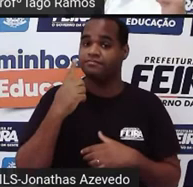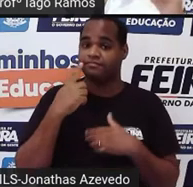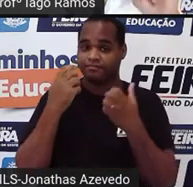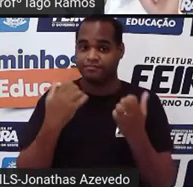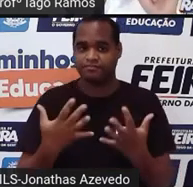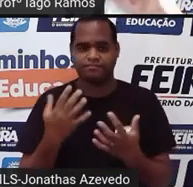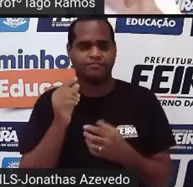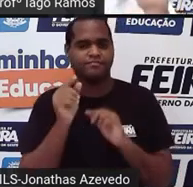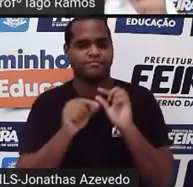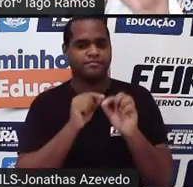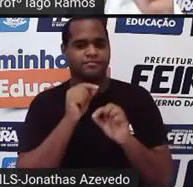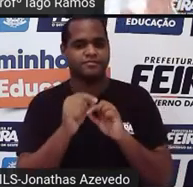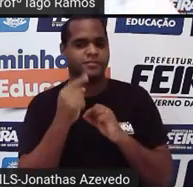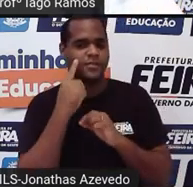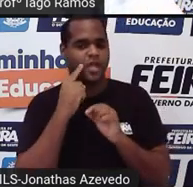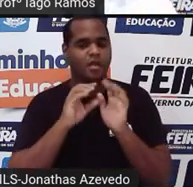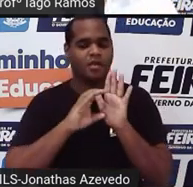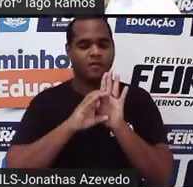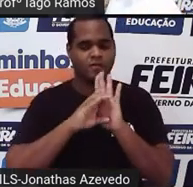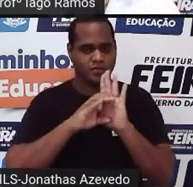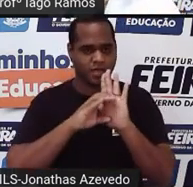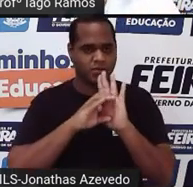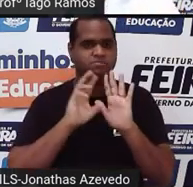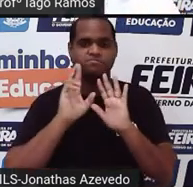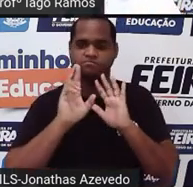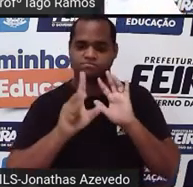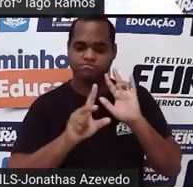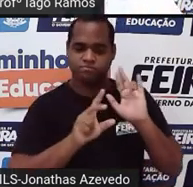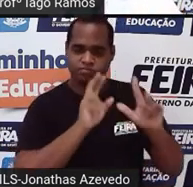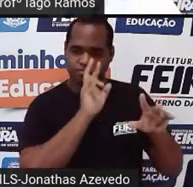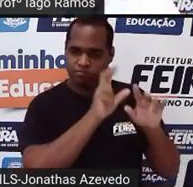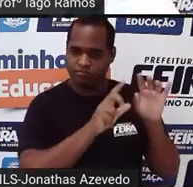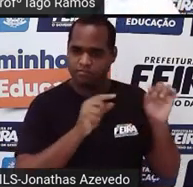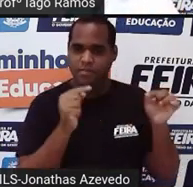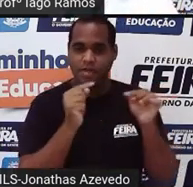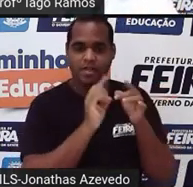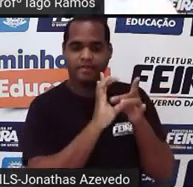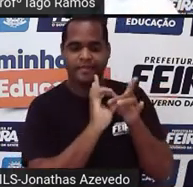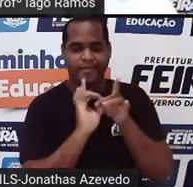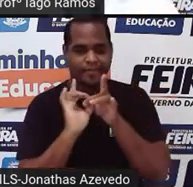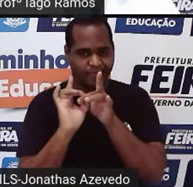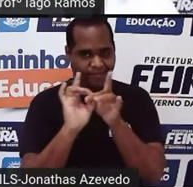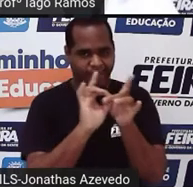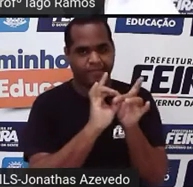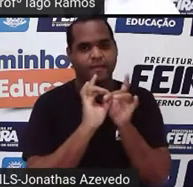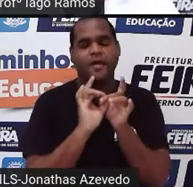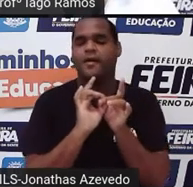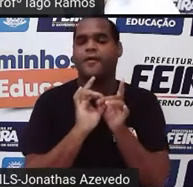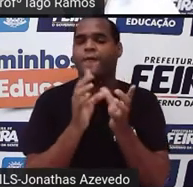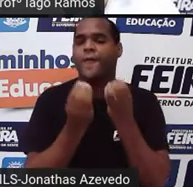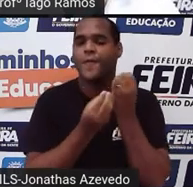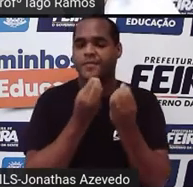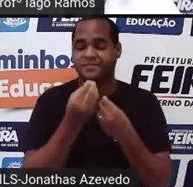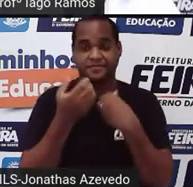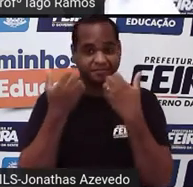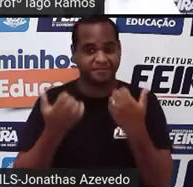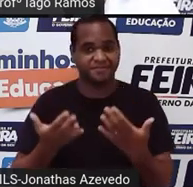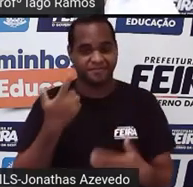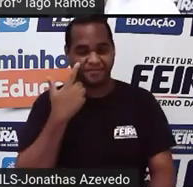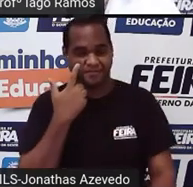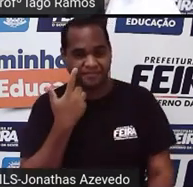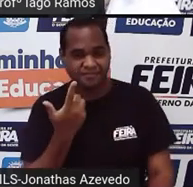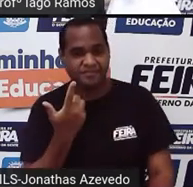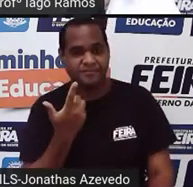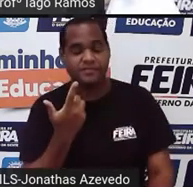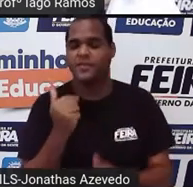conceitos diferentes, tá? Elas se relacionam e se relacionam através aqui, ó, de